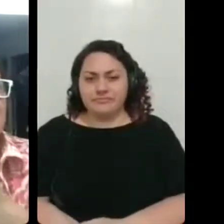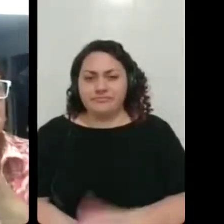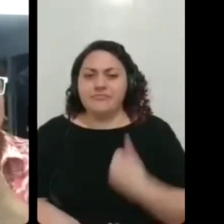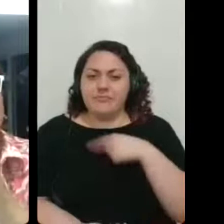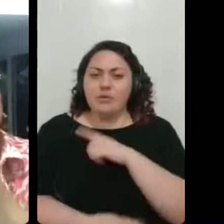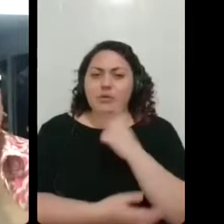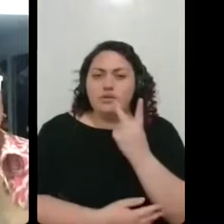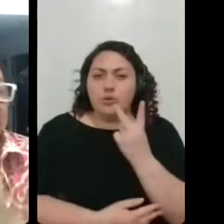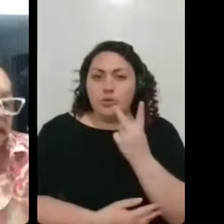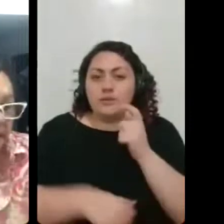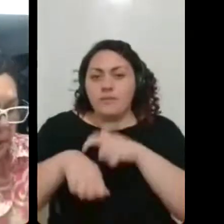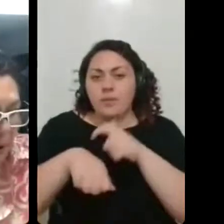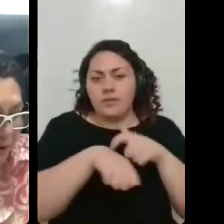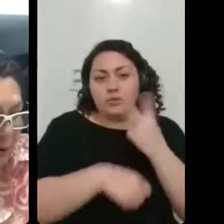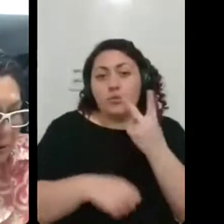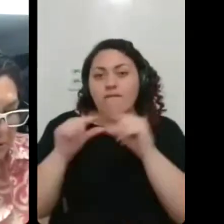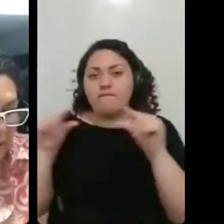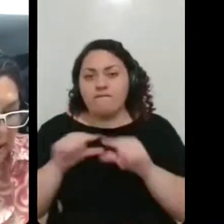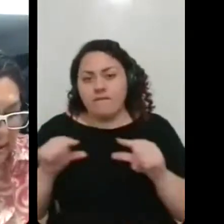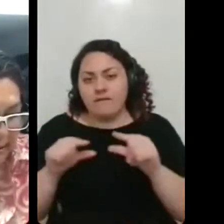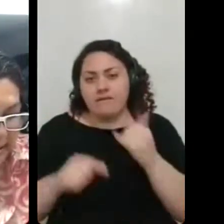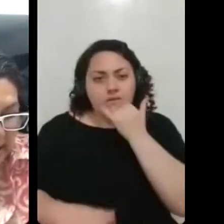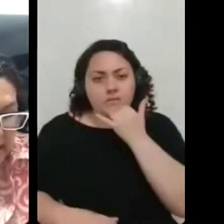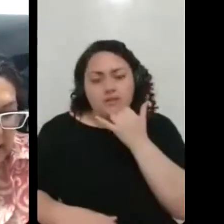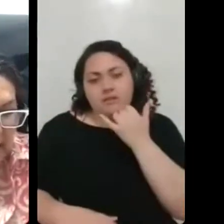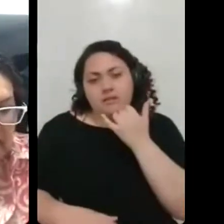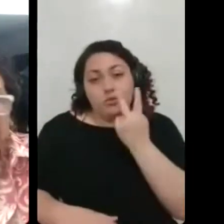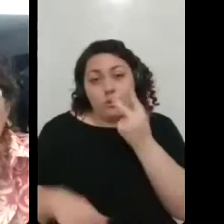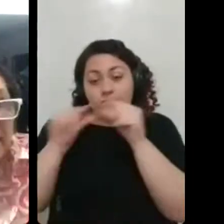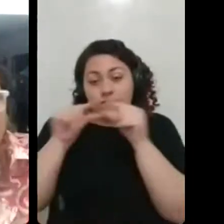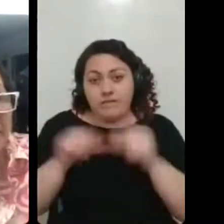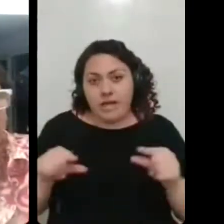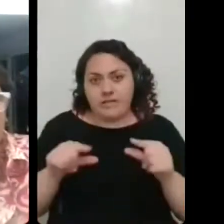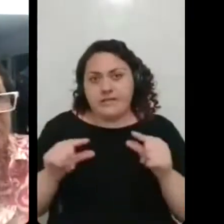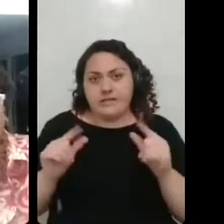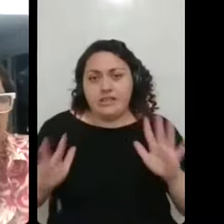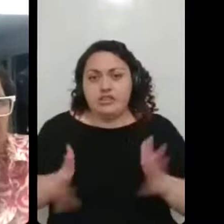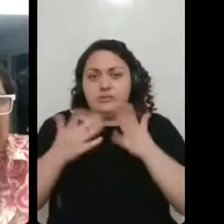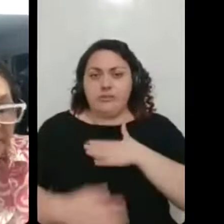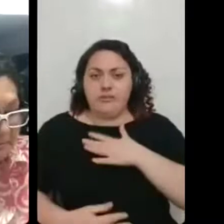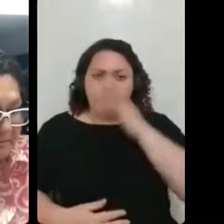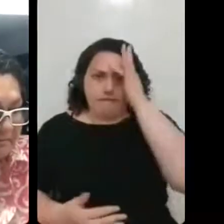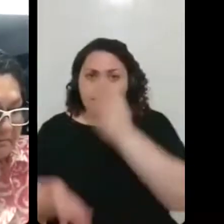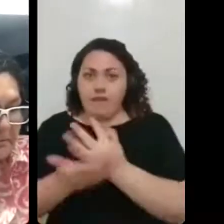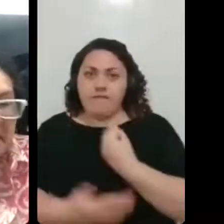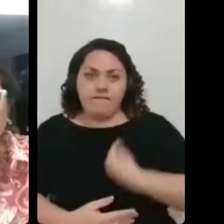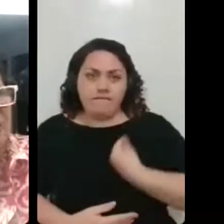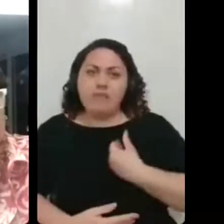situações, duas frases, assim, que me movem muito, né? Fé na vida, eu tenho muita